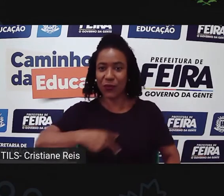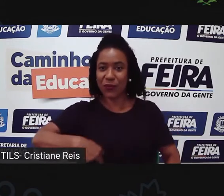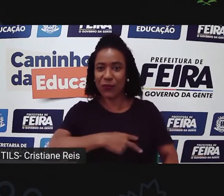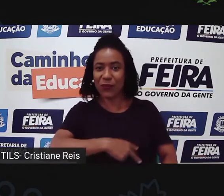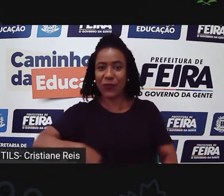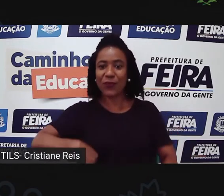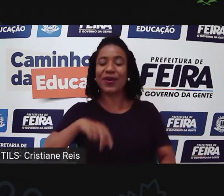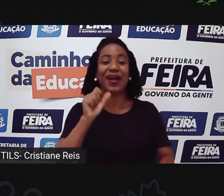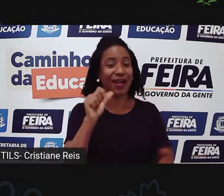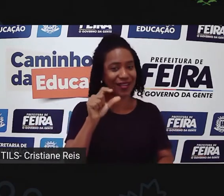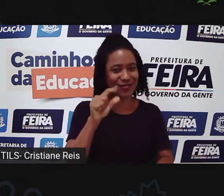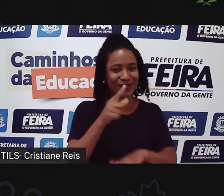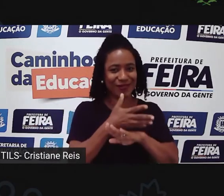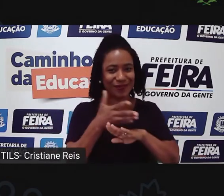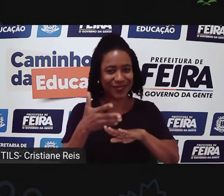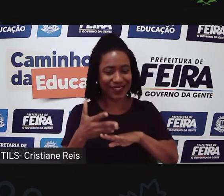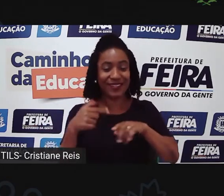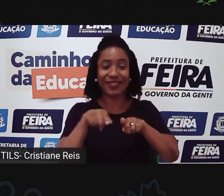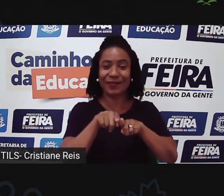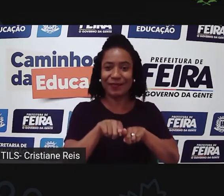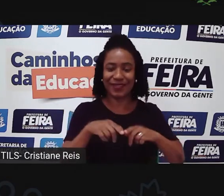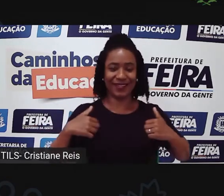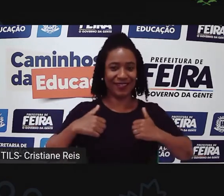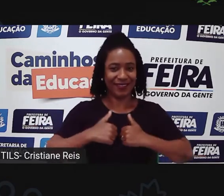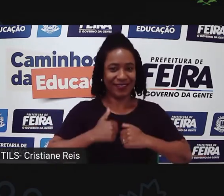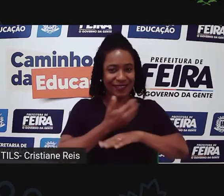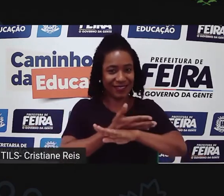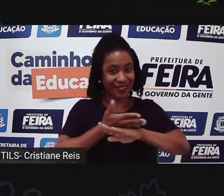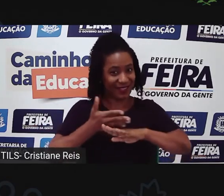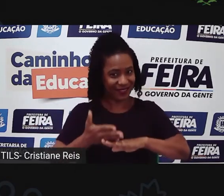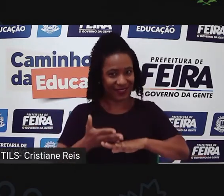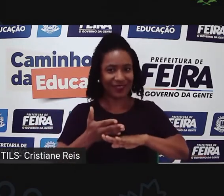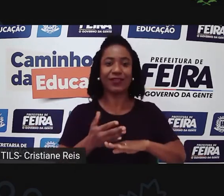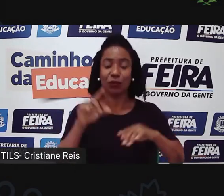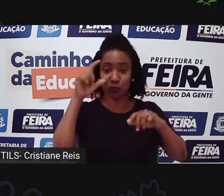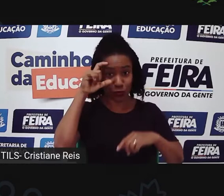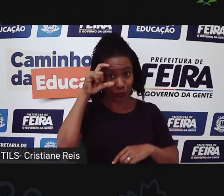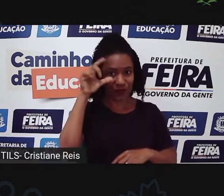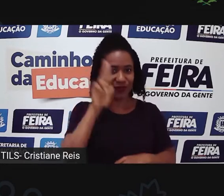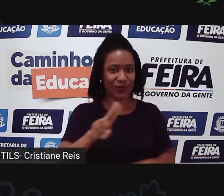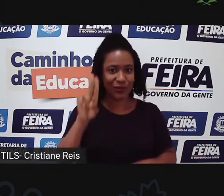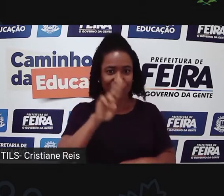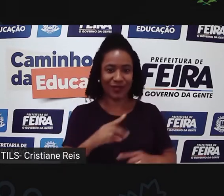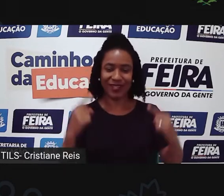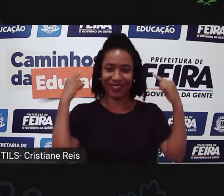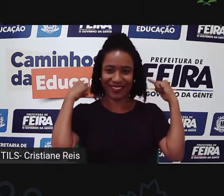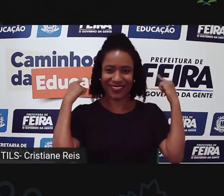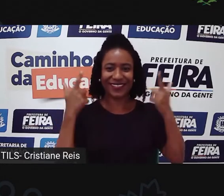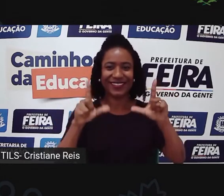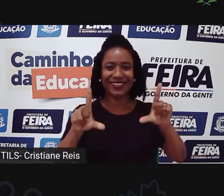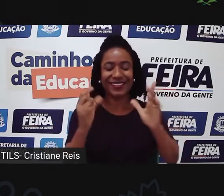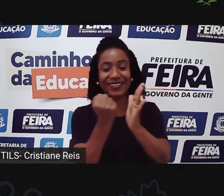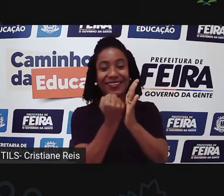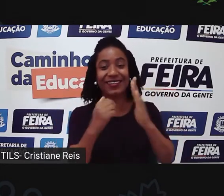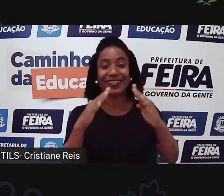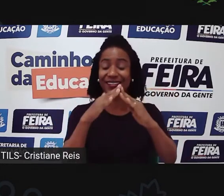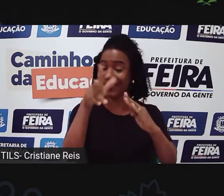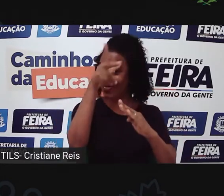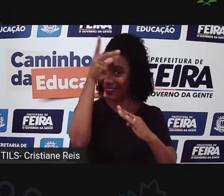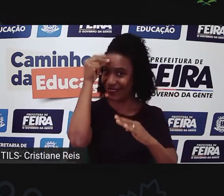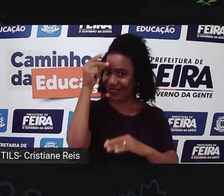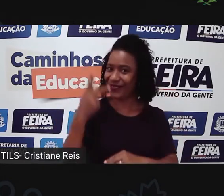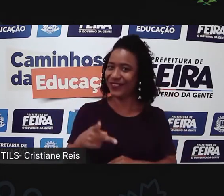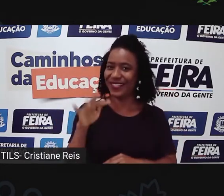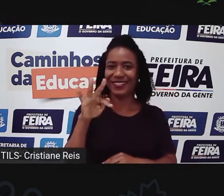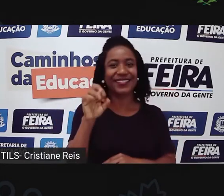brancas, um jaleco branco, eu uso um óculos. Atrás de mim tem a logomarca da Prefeitura Municipal de Feira de Santana, da